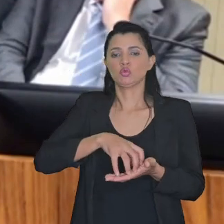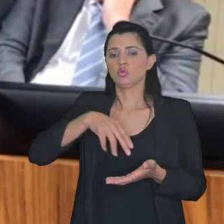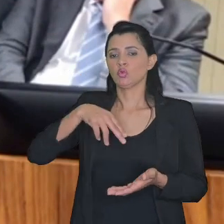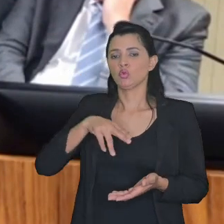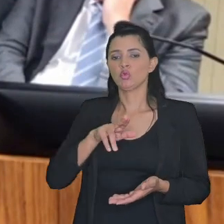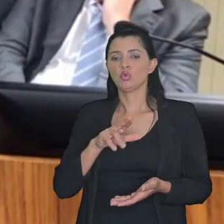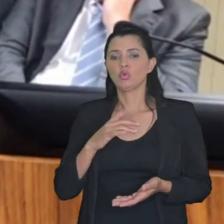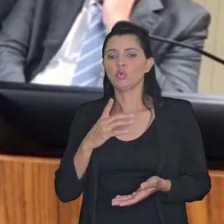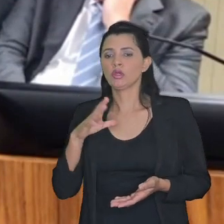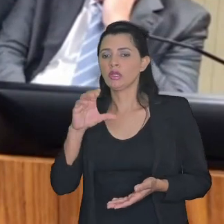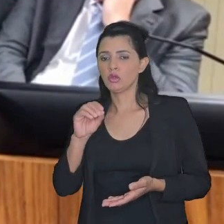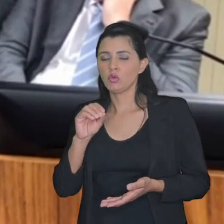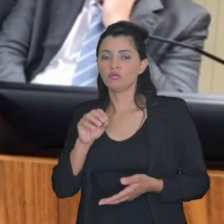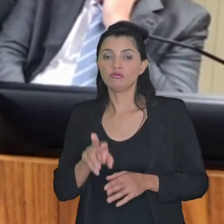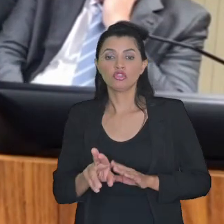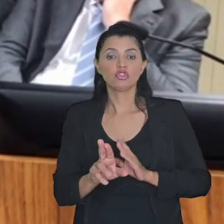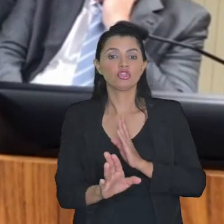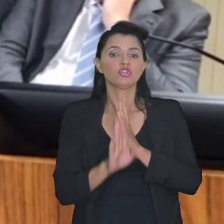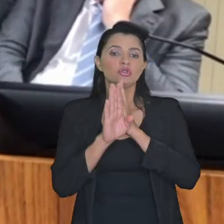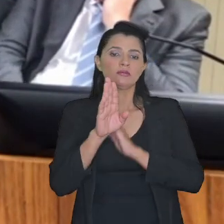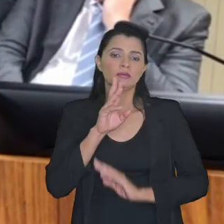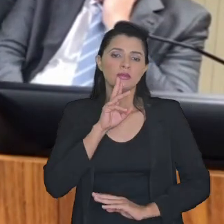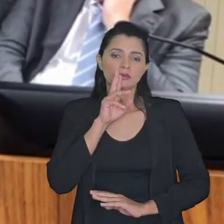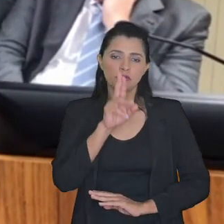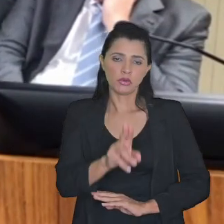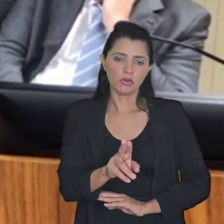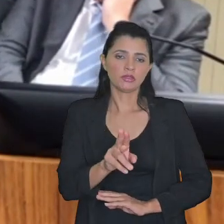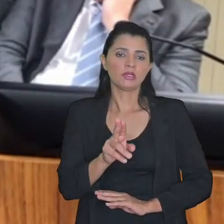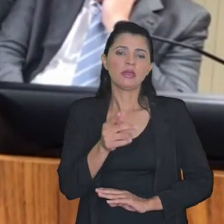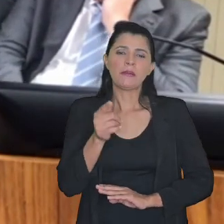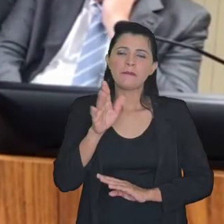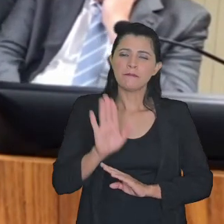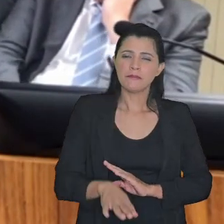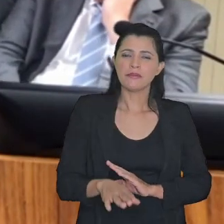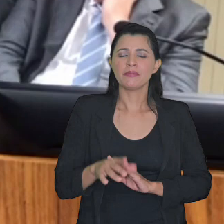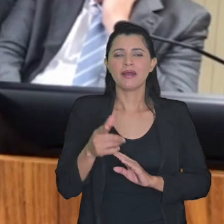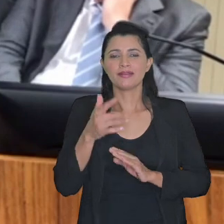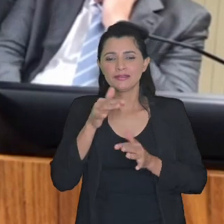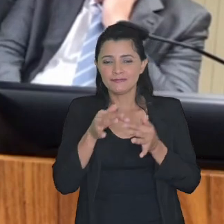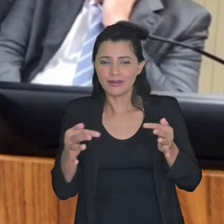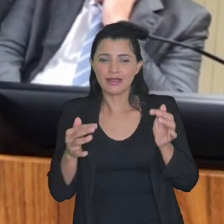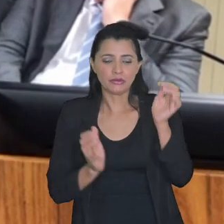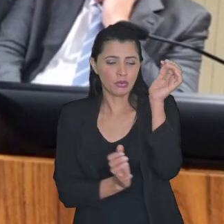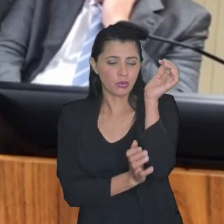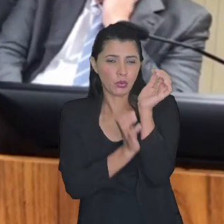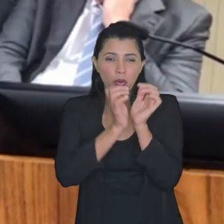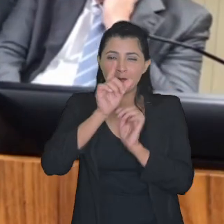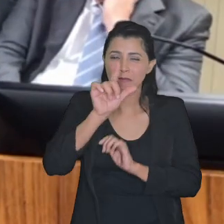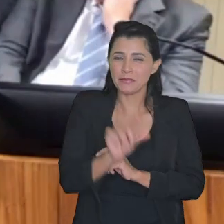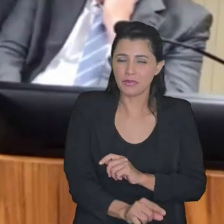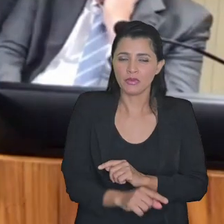solução de soluções menos burocratizantes